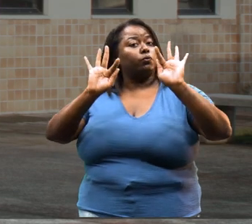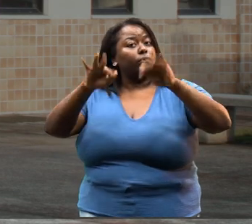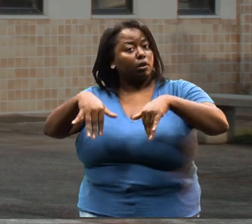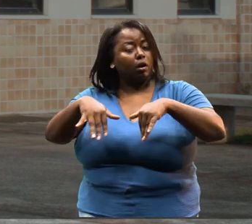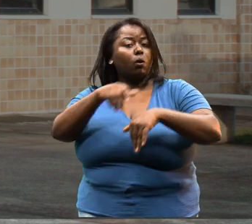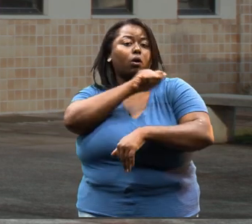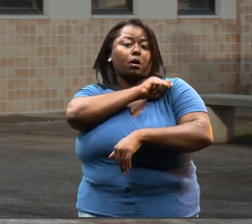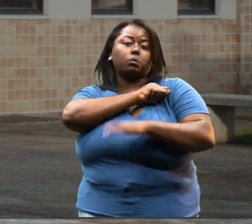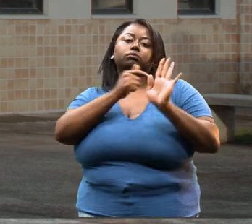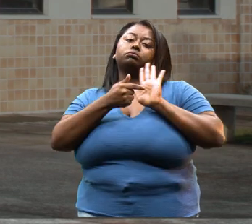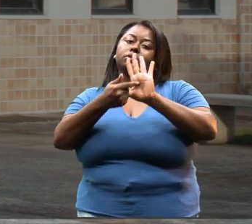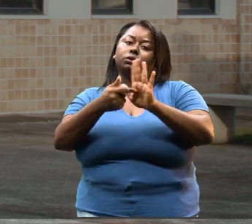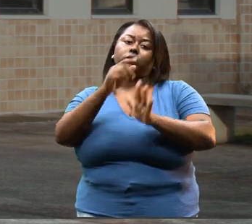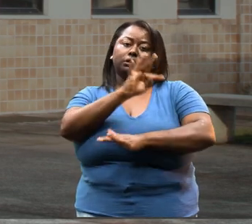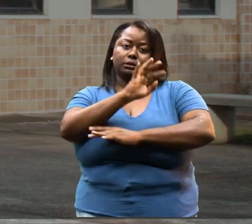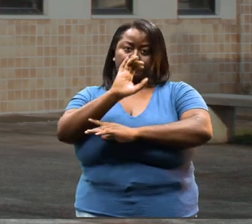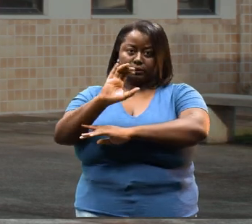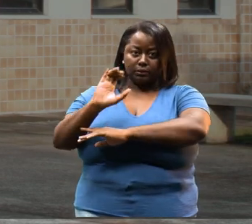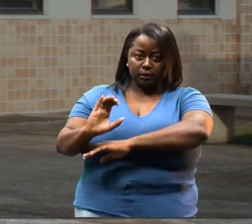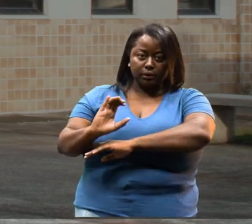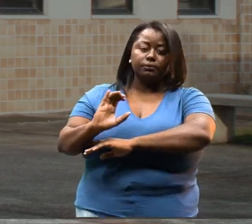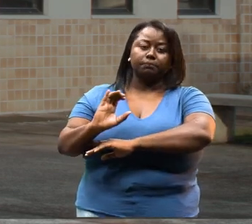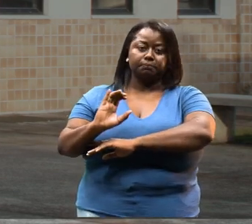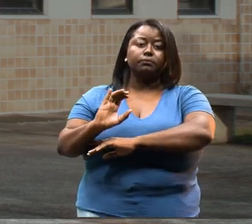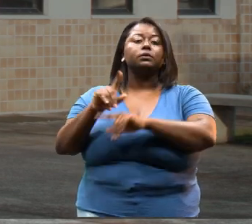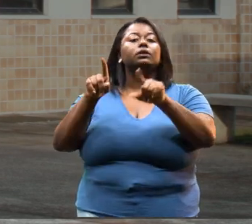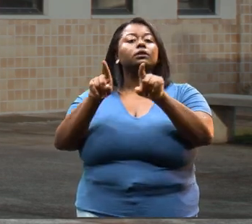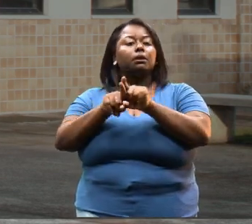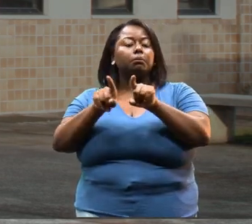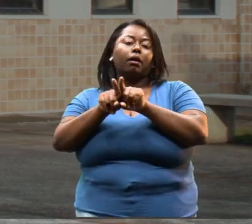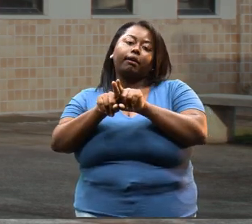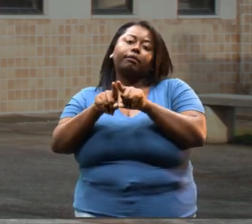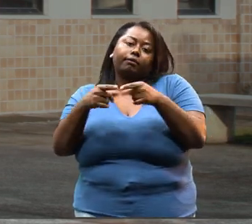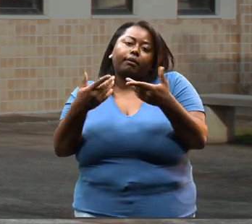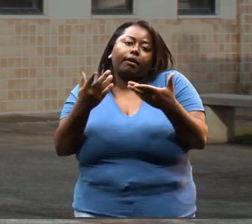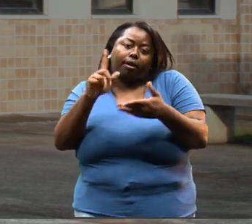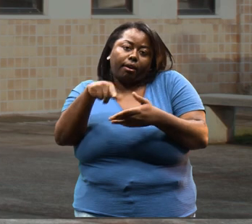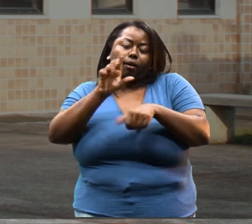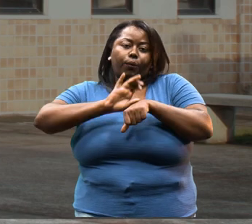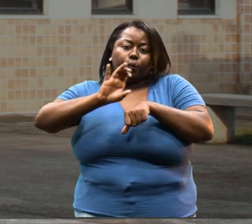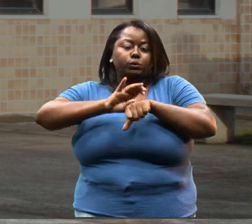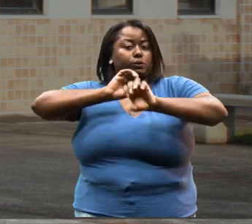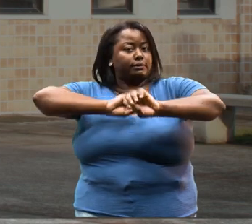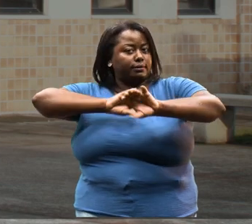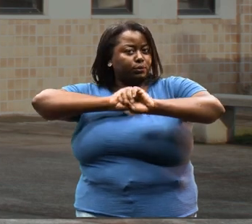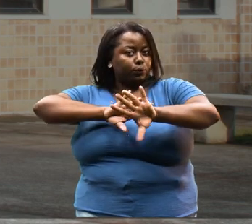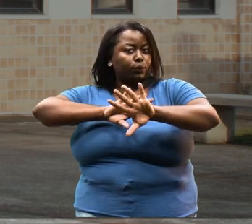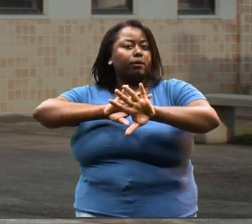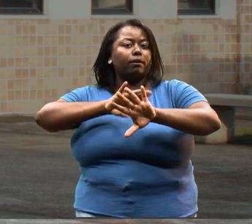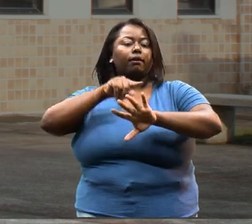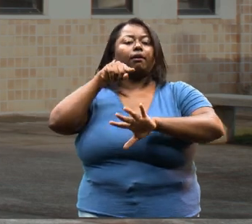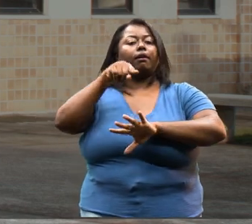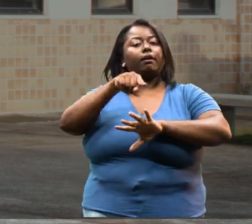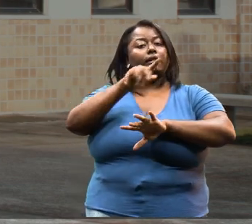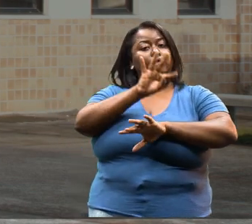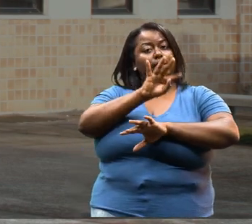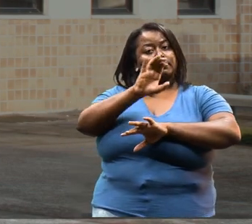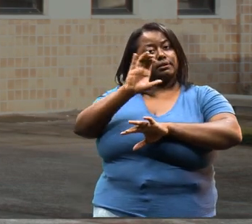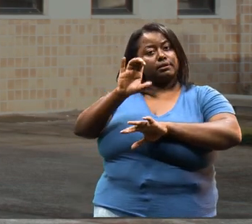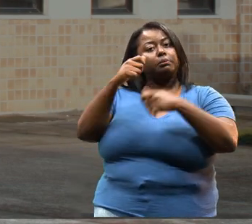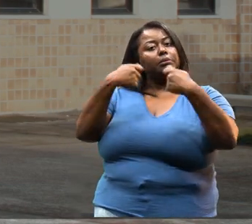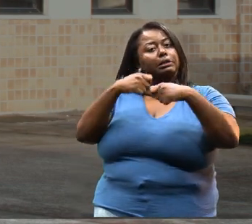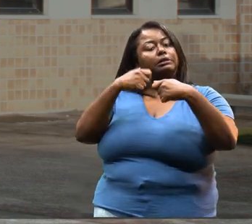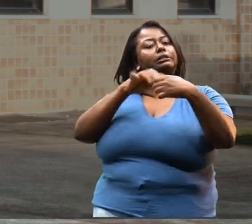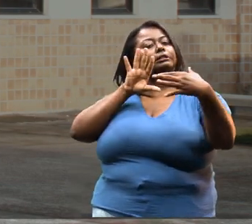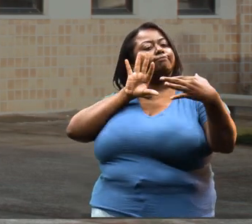curso, ele tem que apresentar um trabalho de conclusão de curso, e por ser um curso de licenciatura, o